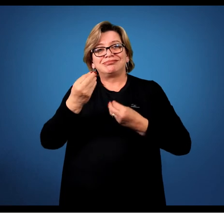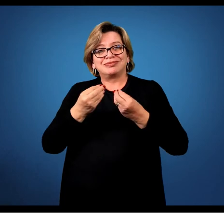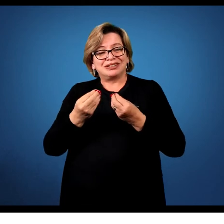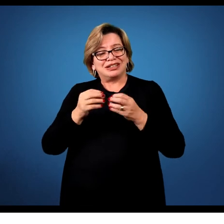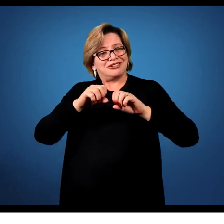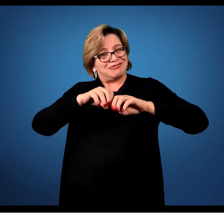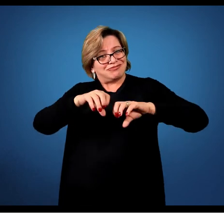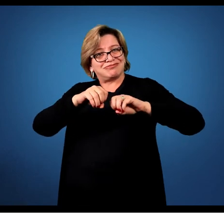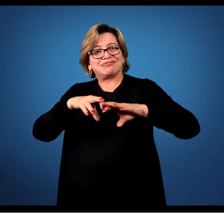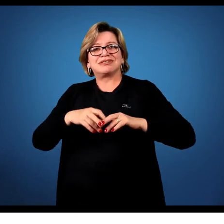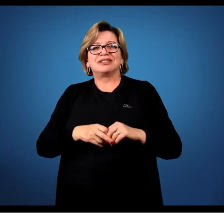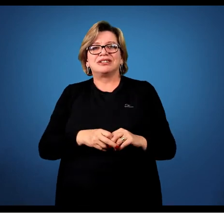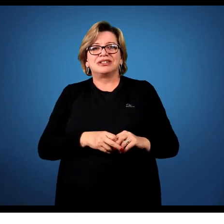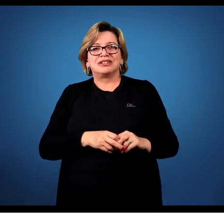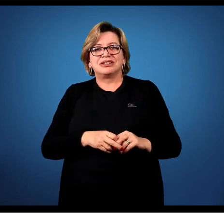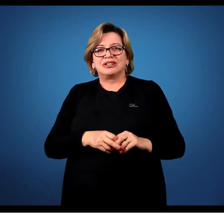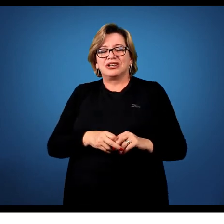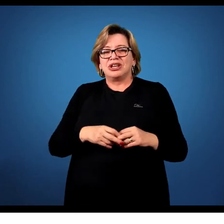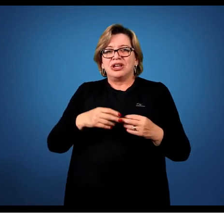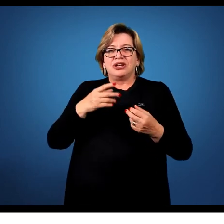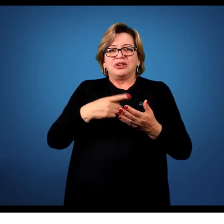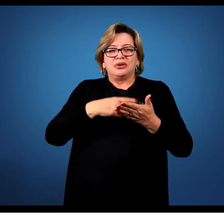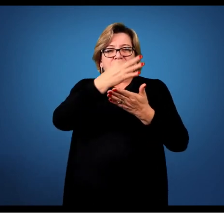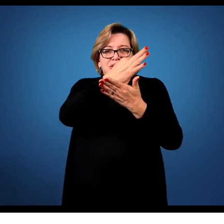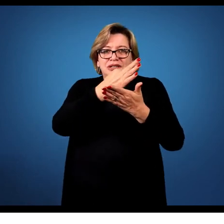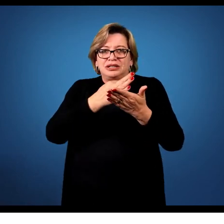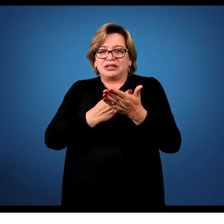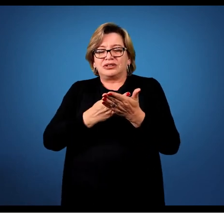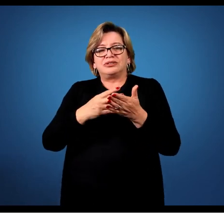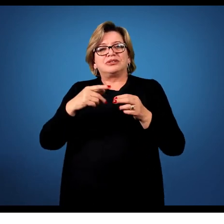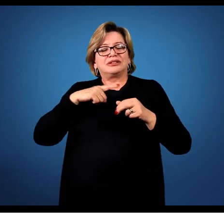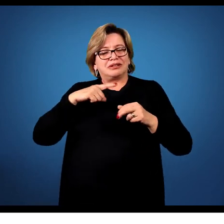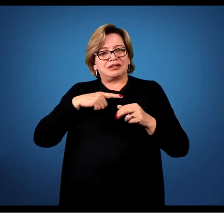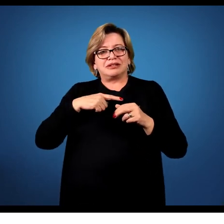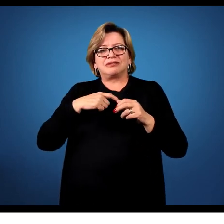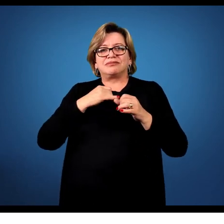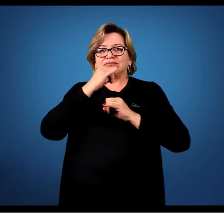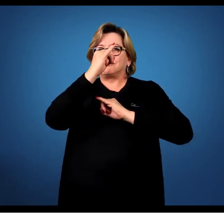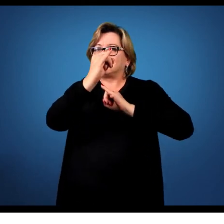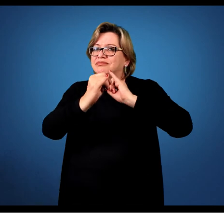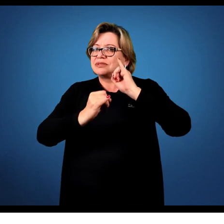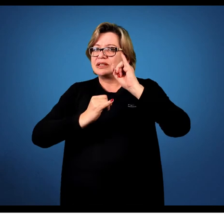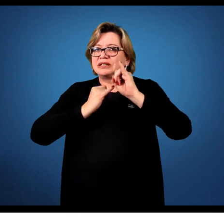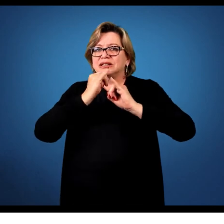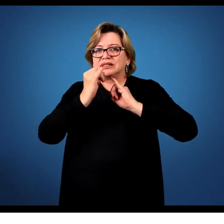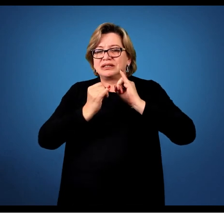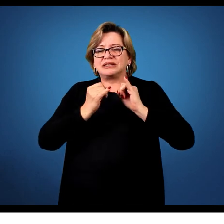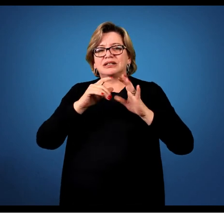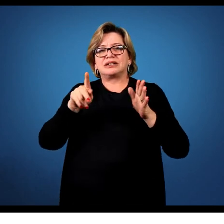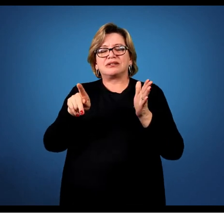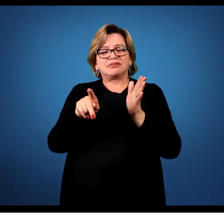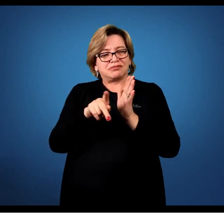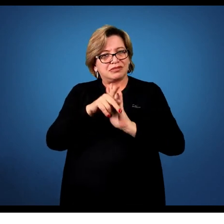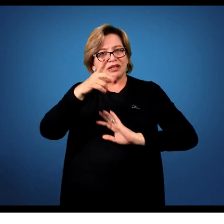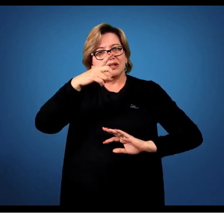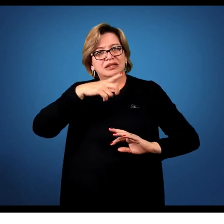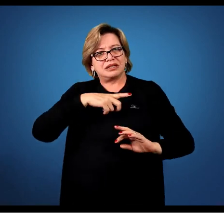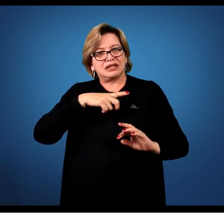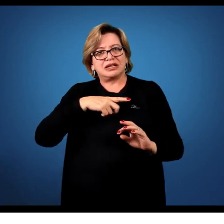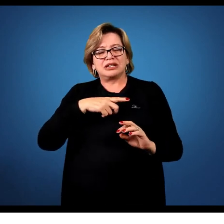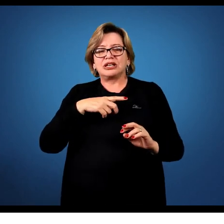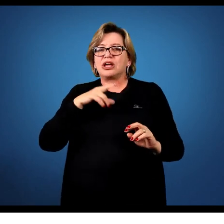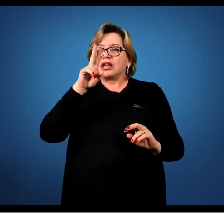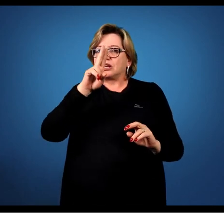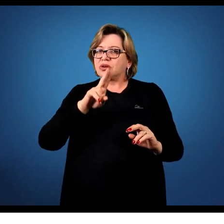durante a ação. Bom, o texto do Boriá, ele está disponível na internet, né? Esses ensaios que